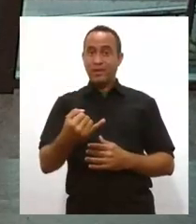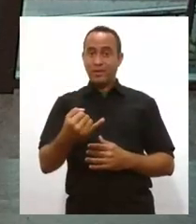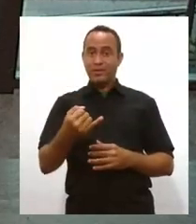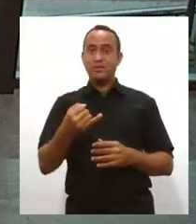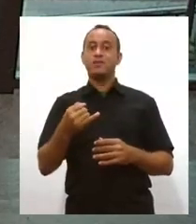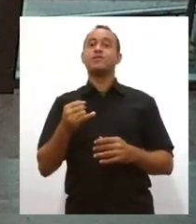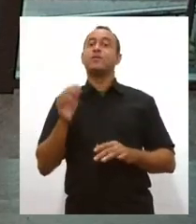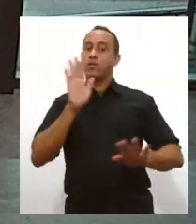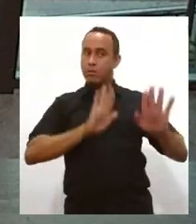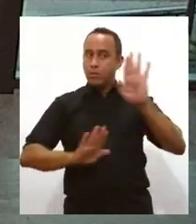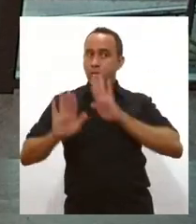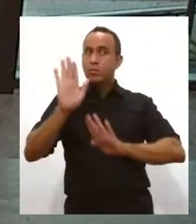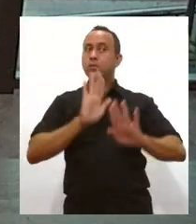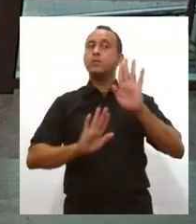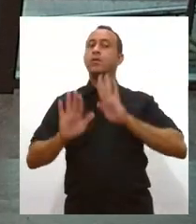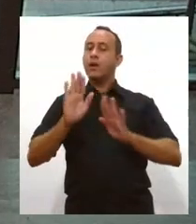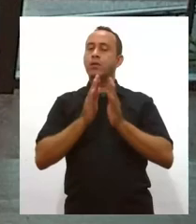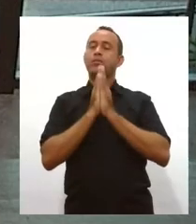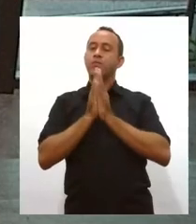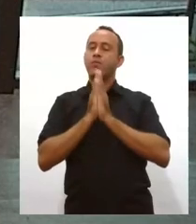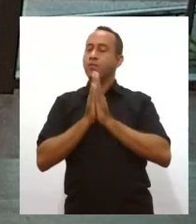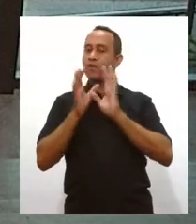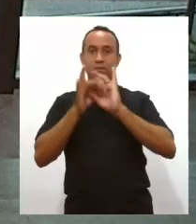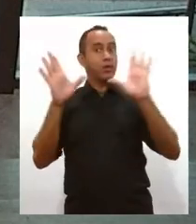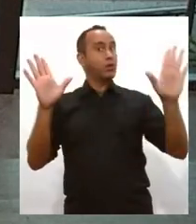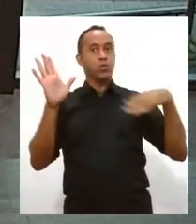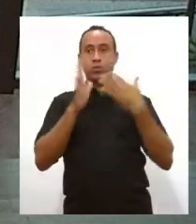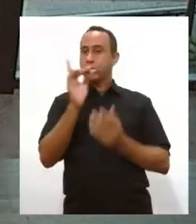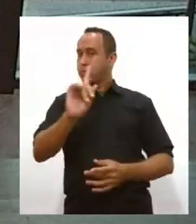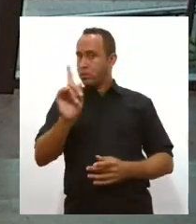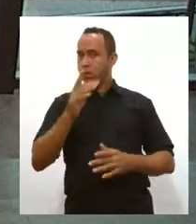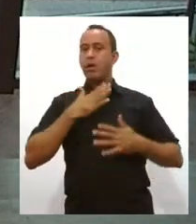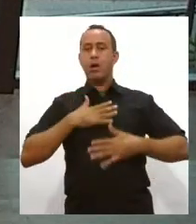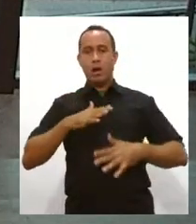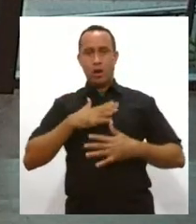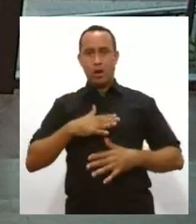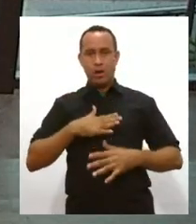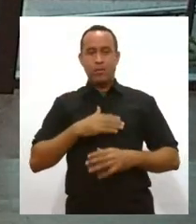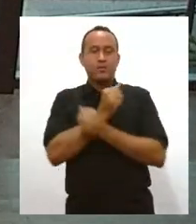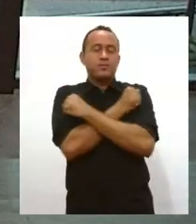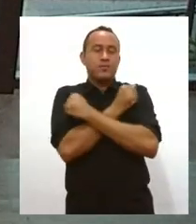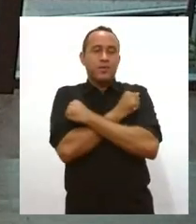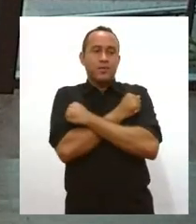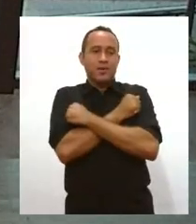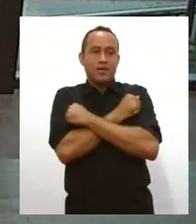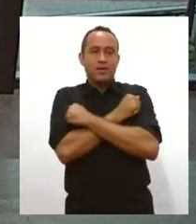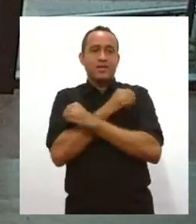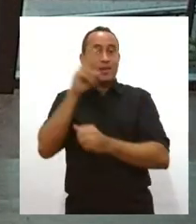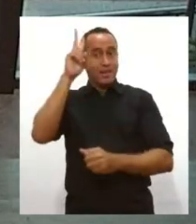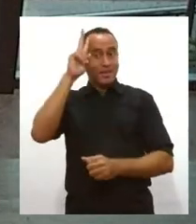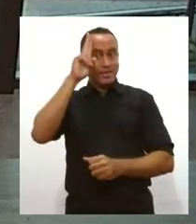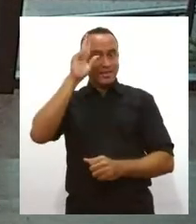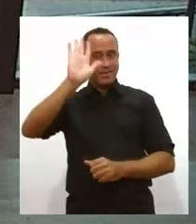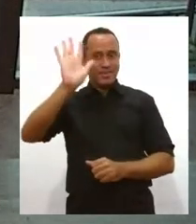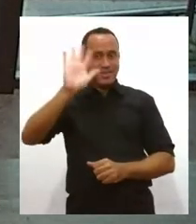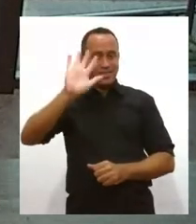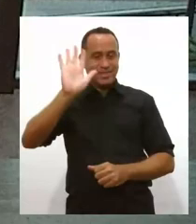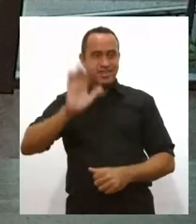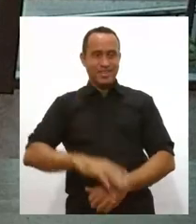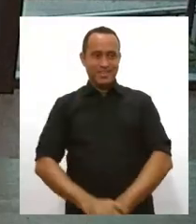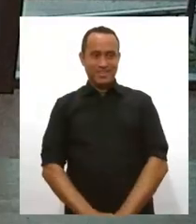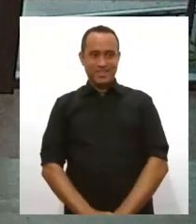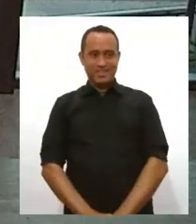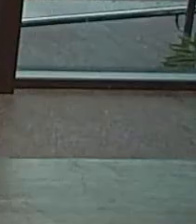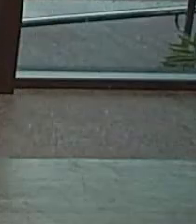prudência, hein? Não está tudo liberado, não. Vamos com calma. Tá bom? Grande abraço. Até segunda. Tchau. Tchau.